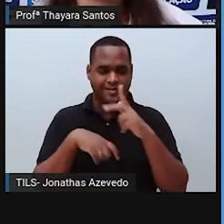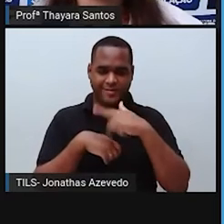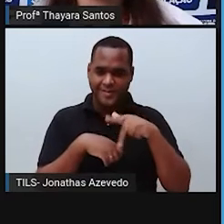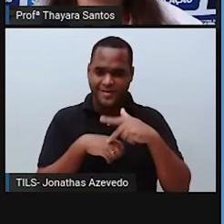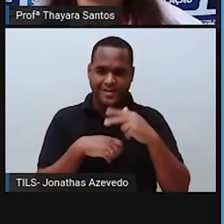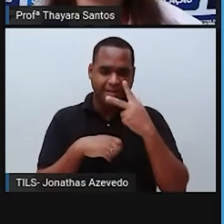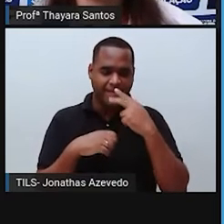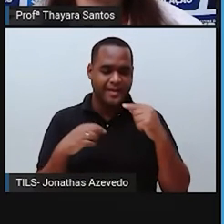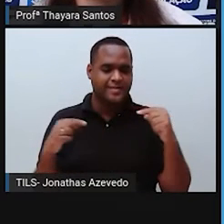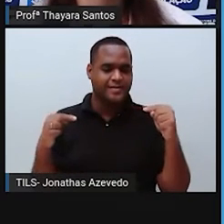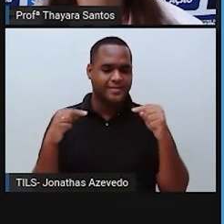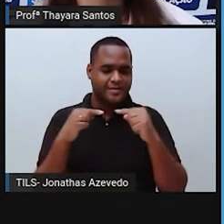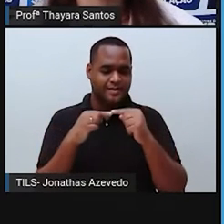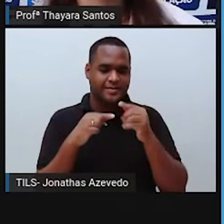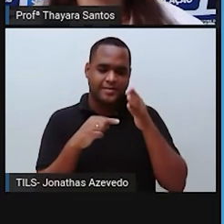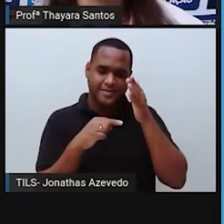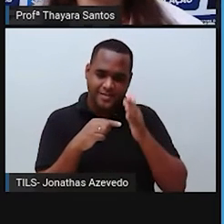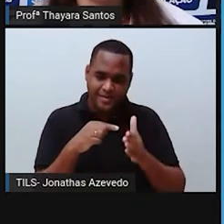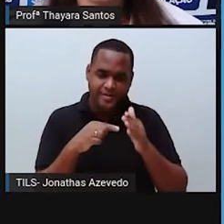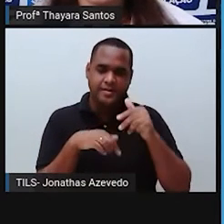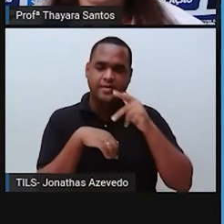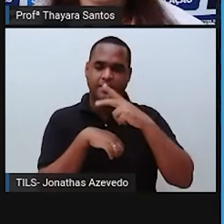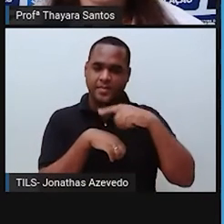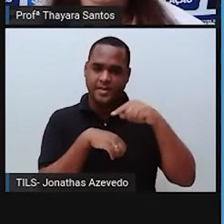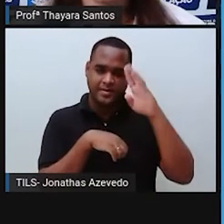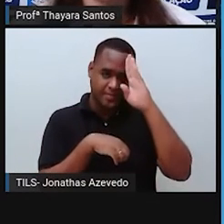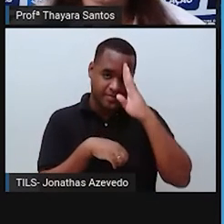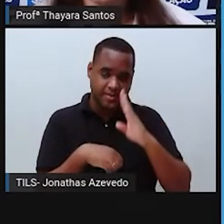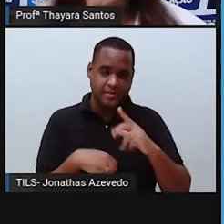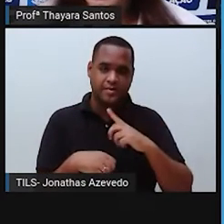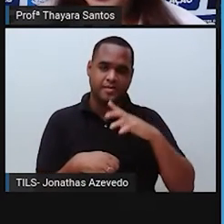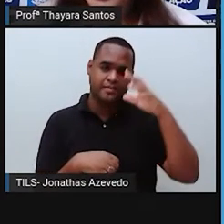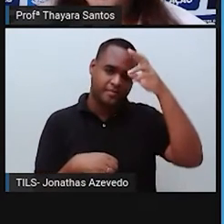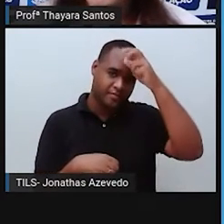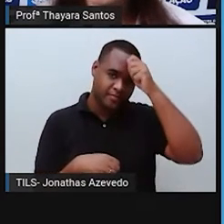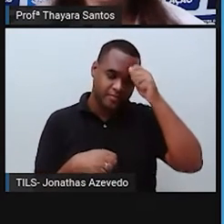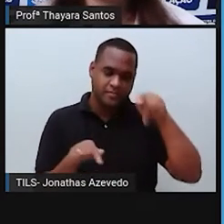fronteira aqui com o Brasil, tem o bioma Amazônia também.